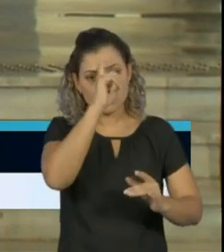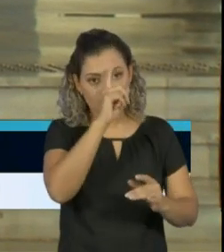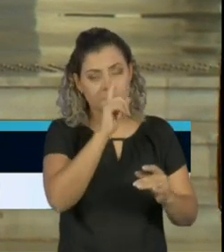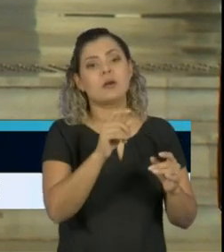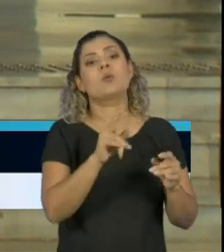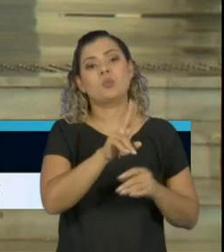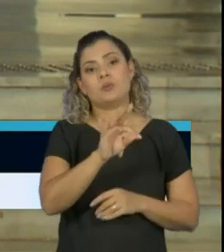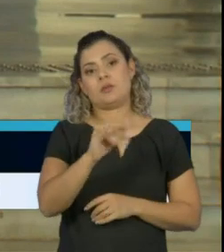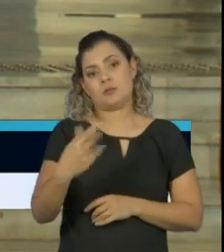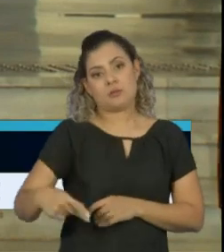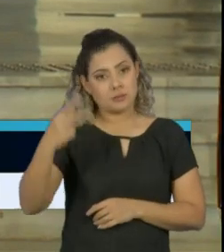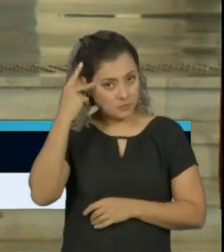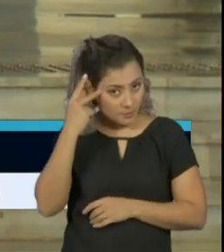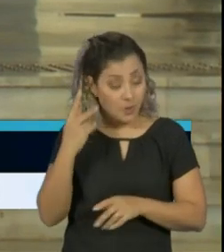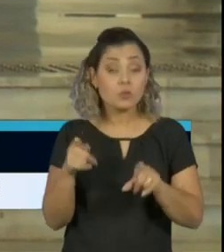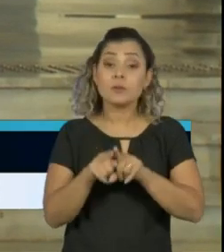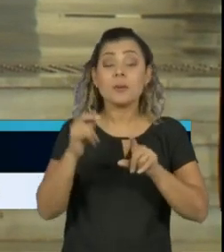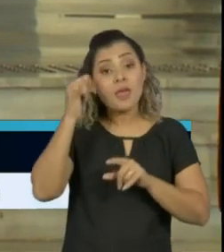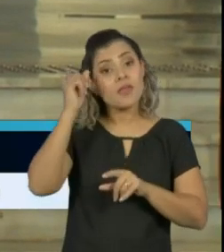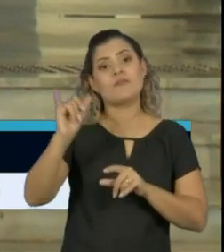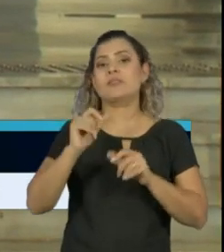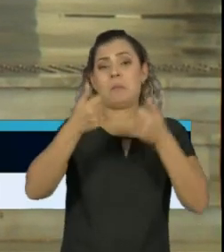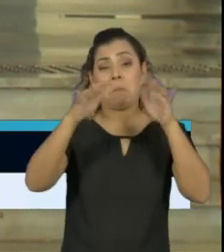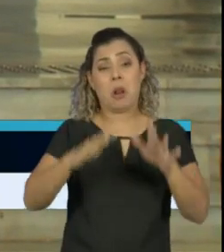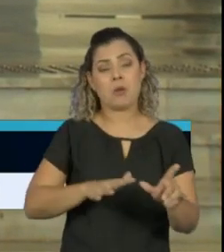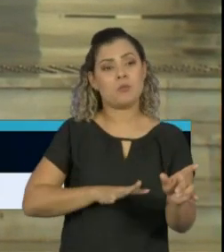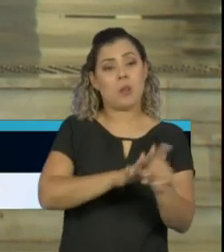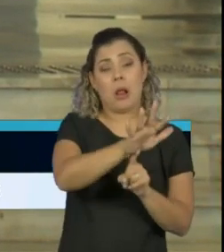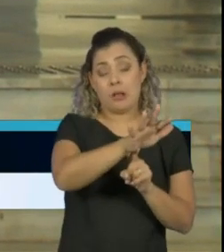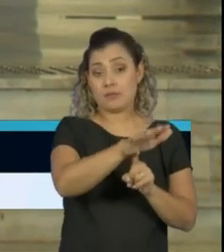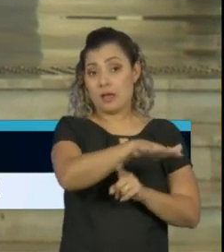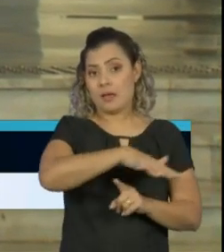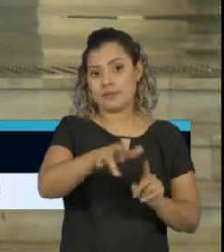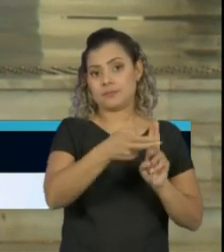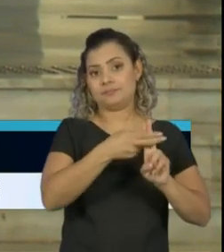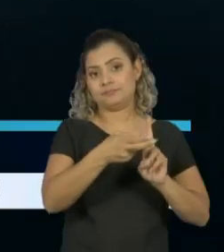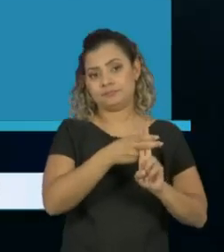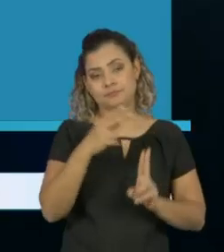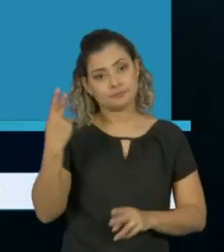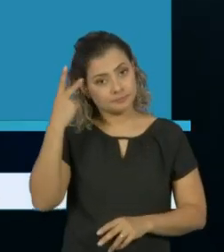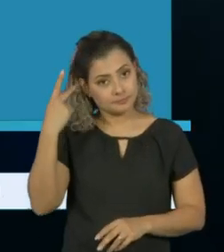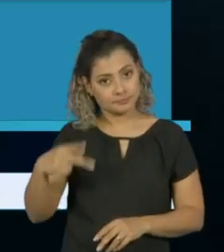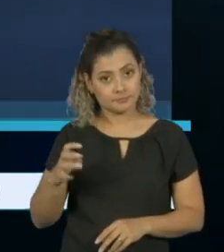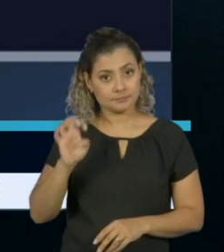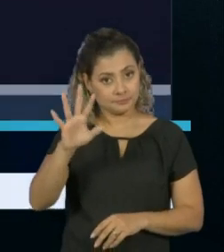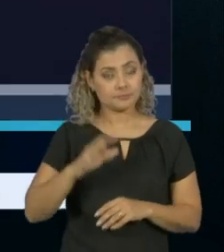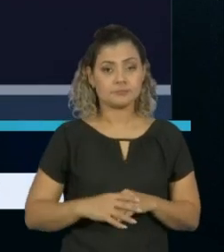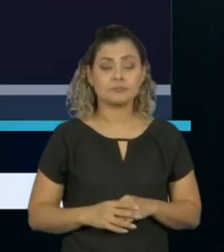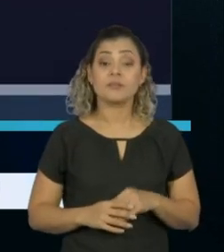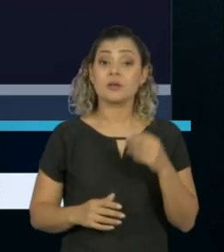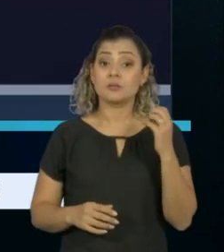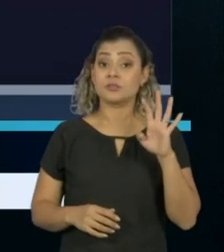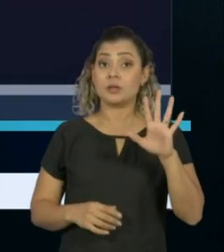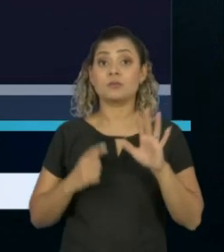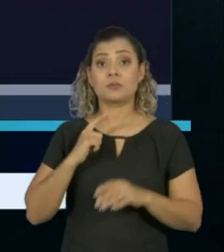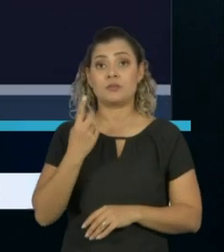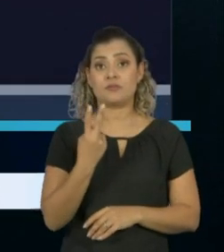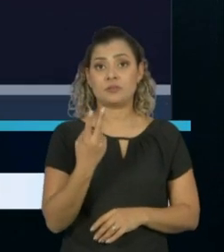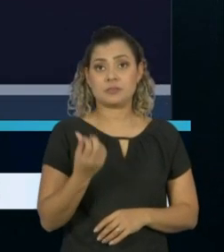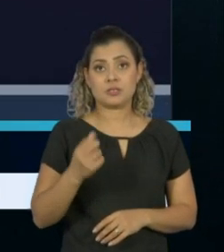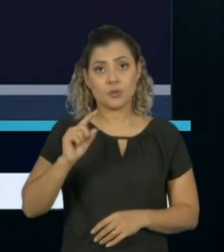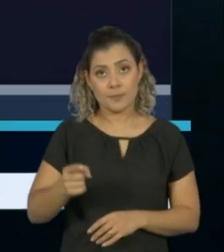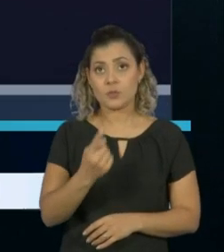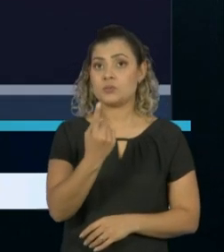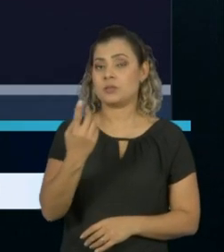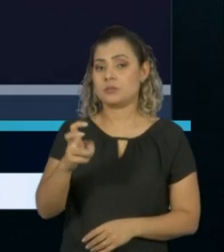leito de UTI em São Paulo e evitando o colapso do sistema de saúde aqui do estado. São Paulo tem 26.158